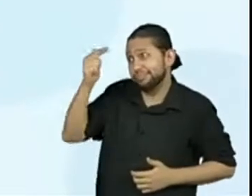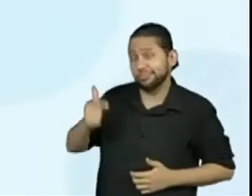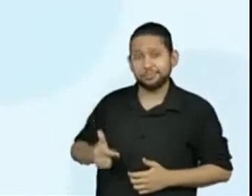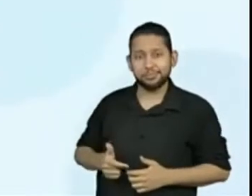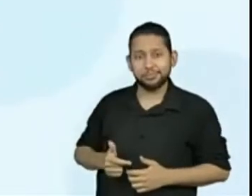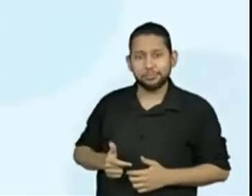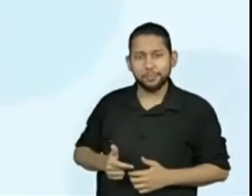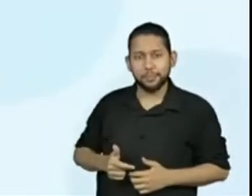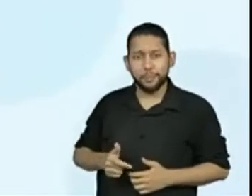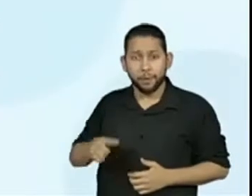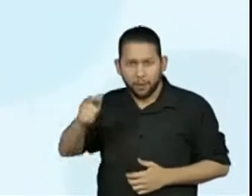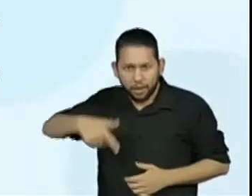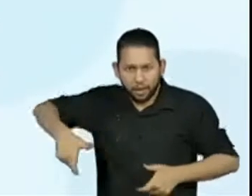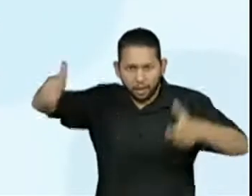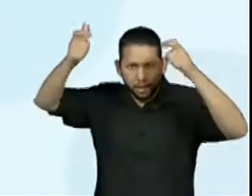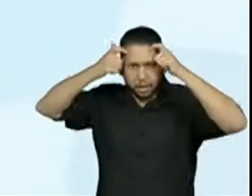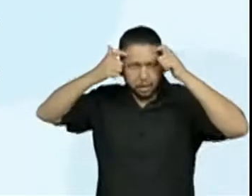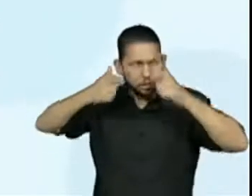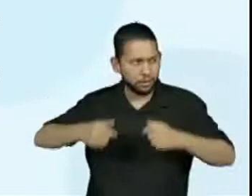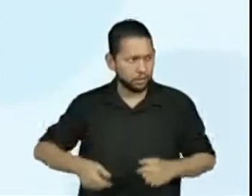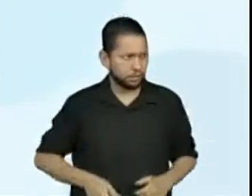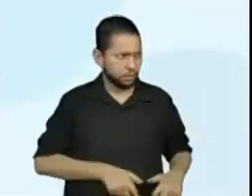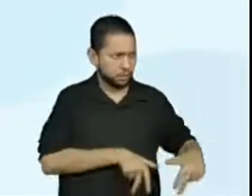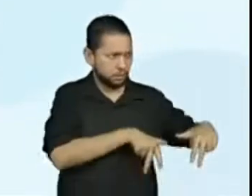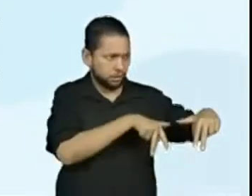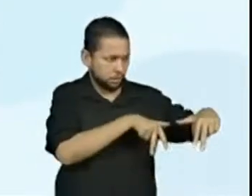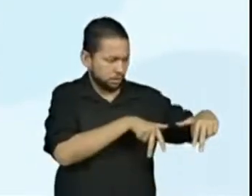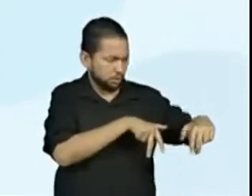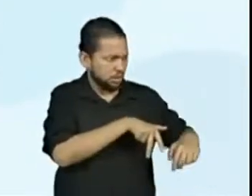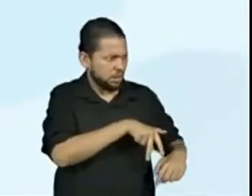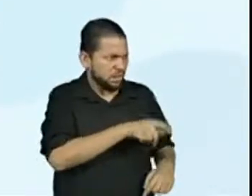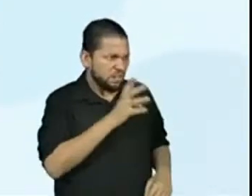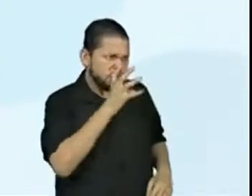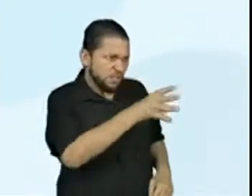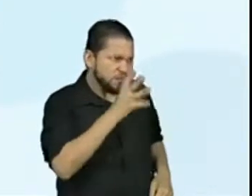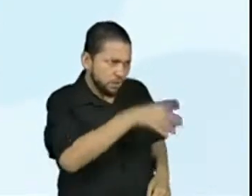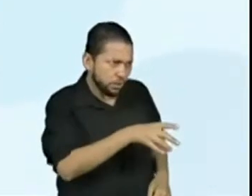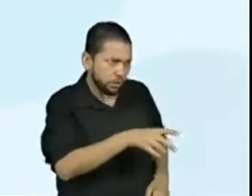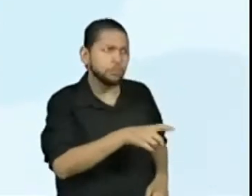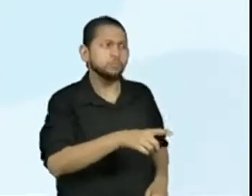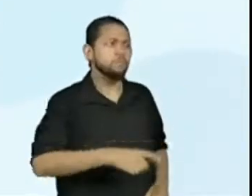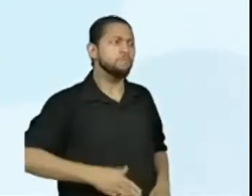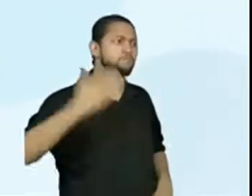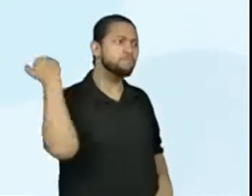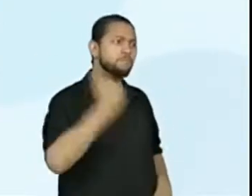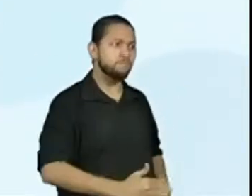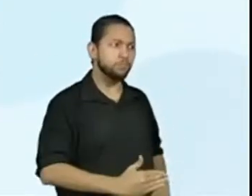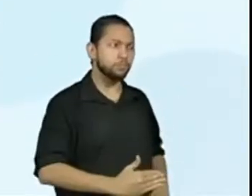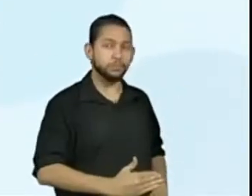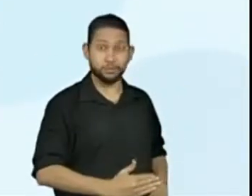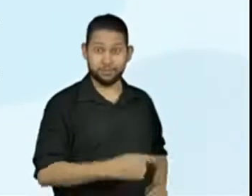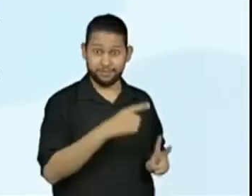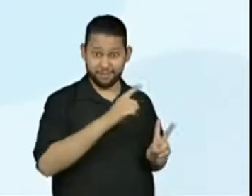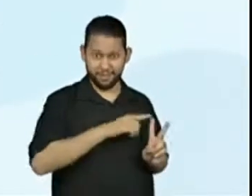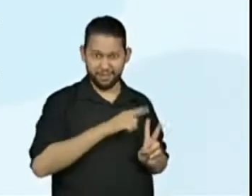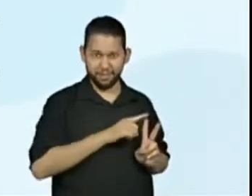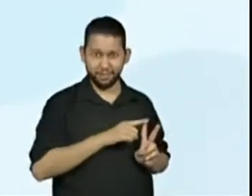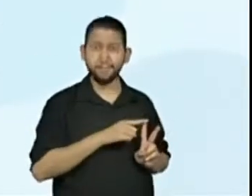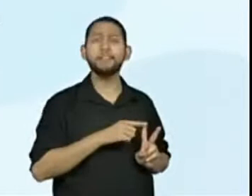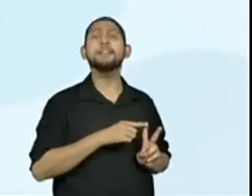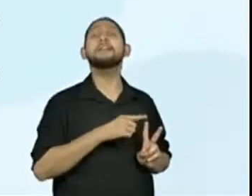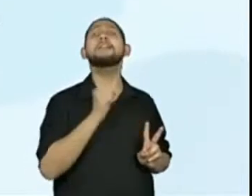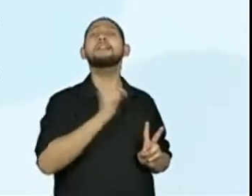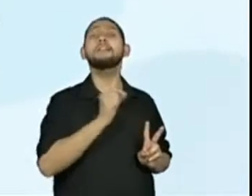Ouvindo isso, o rei mandou que o matasse. E, ao primeiro, ordenou que o tratassem muito bem.